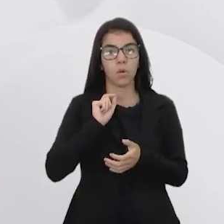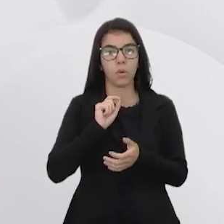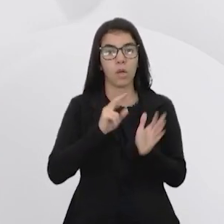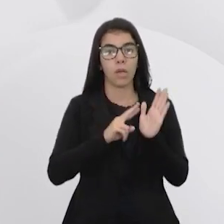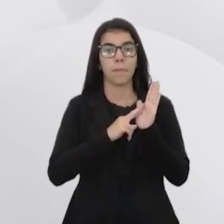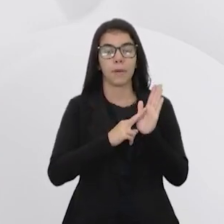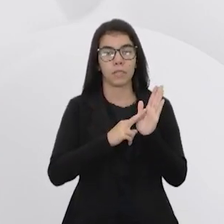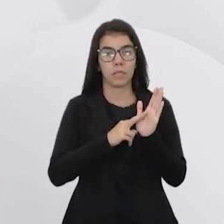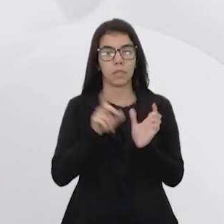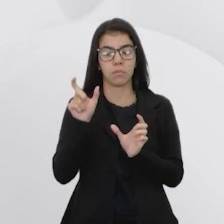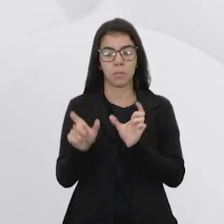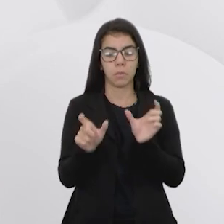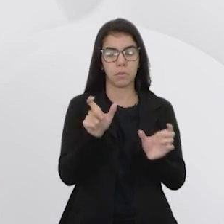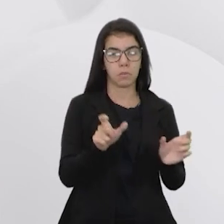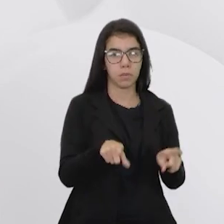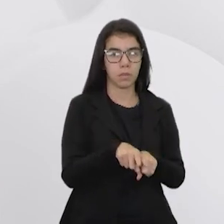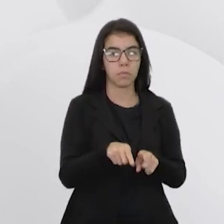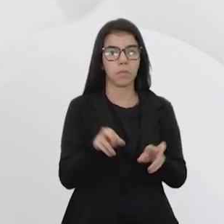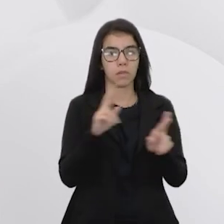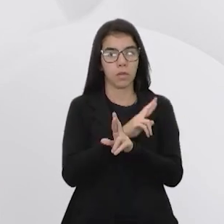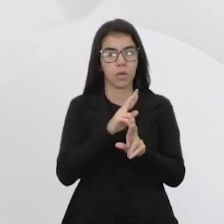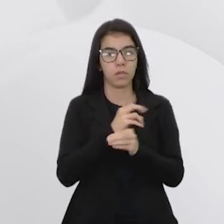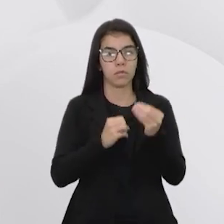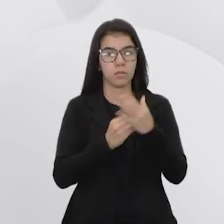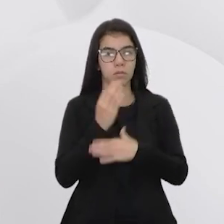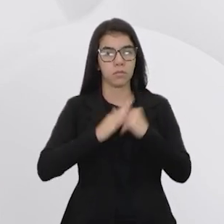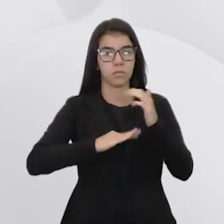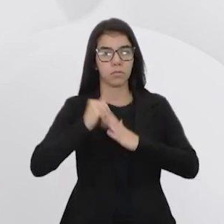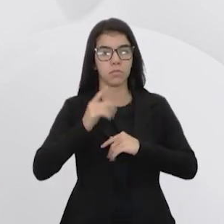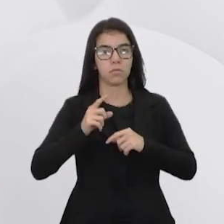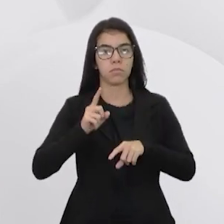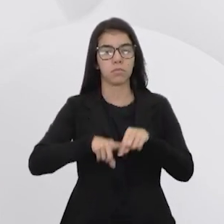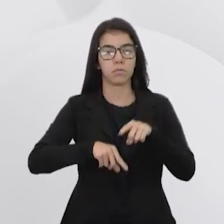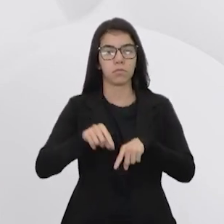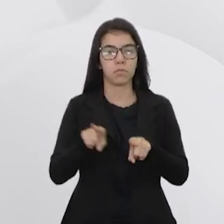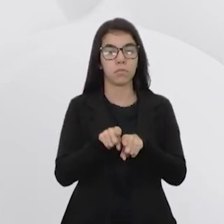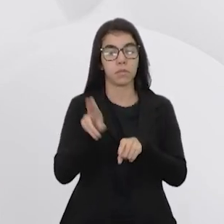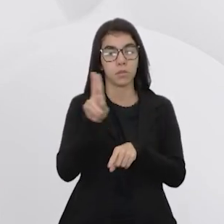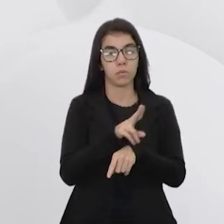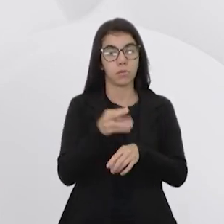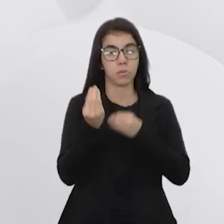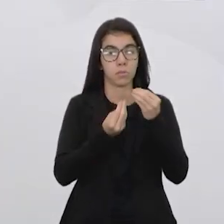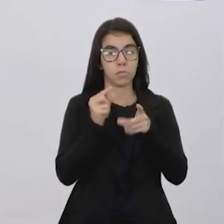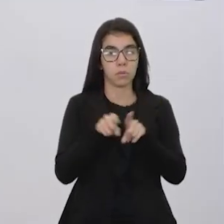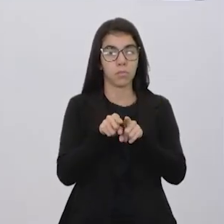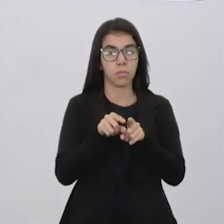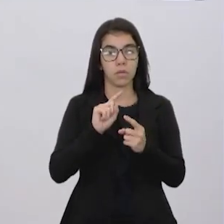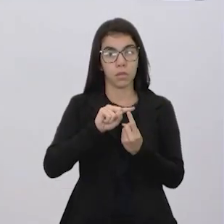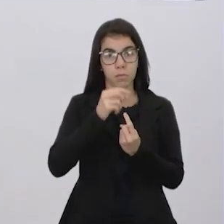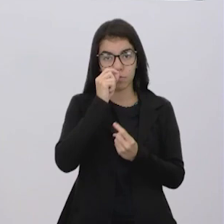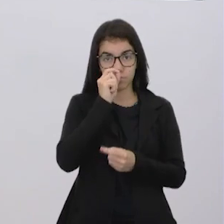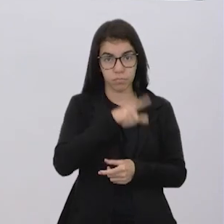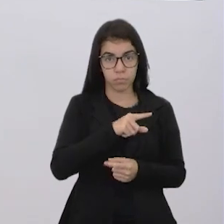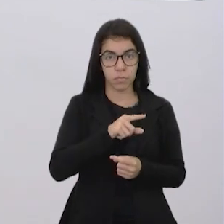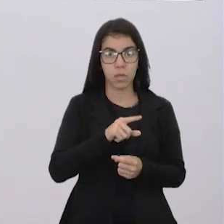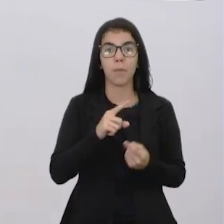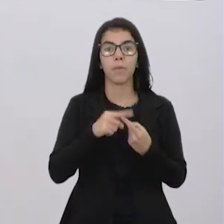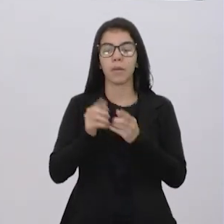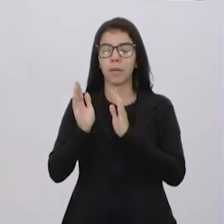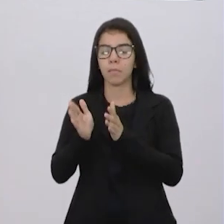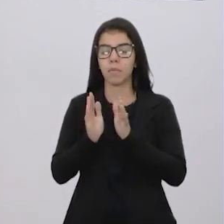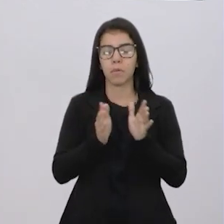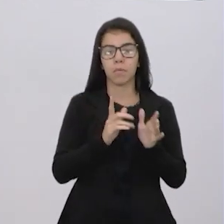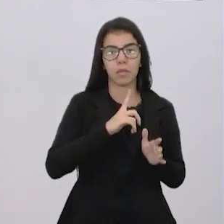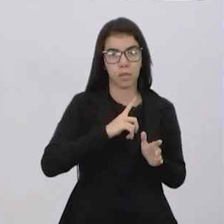atores que eu mostrei para vocês, em relação à produção desse material, utilização e descarte, tá? Porque ele tem todo esse